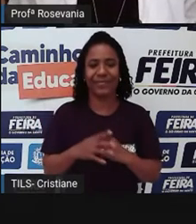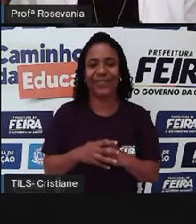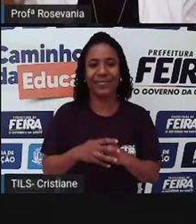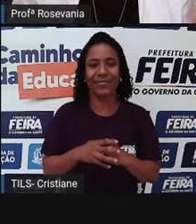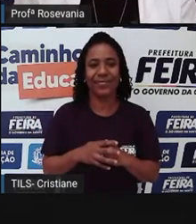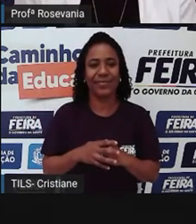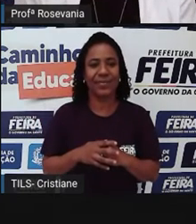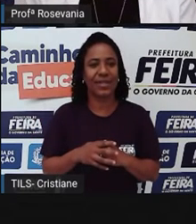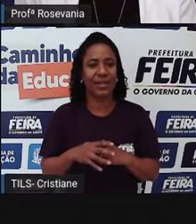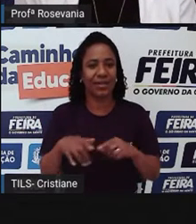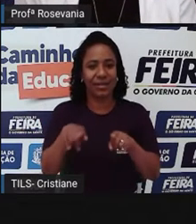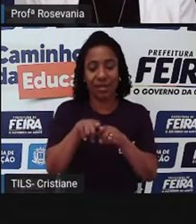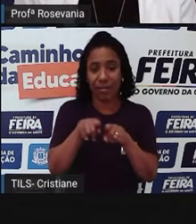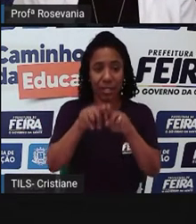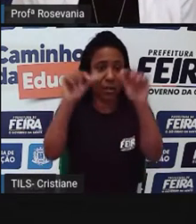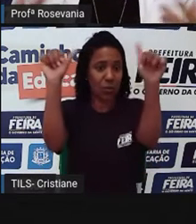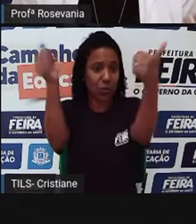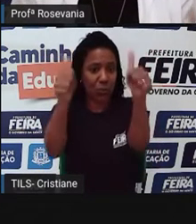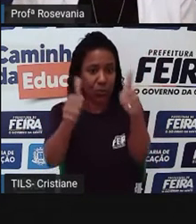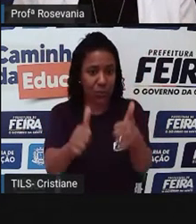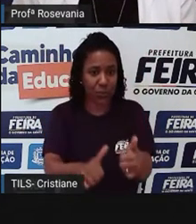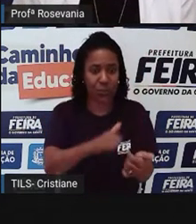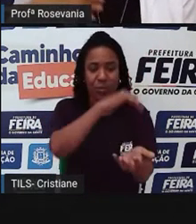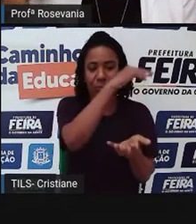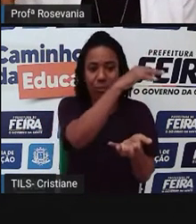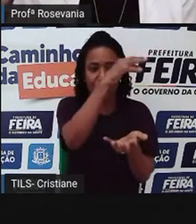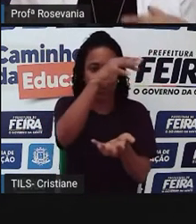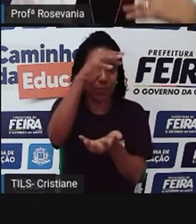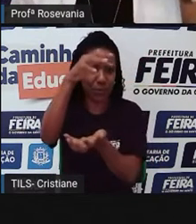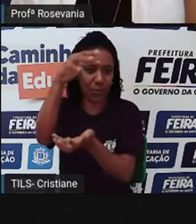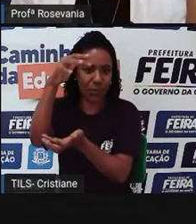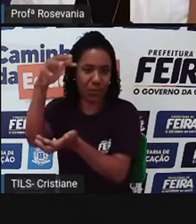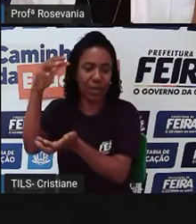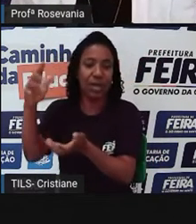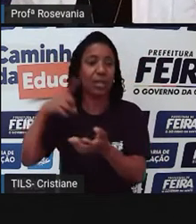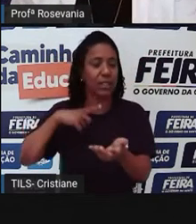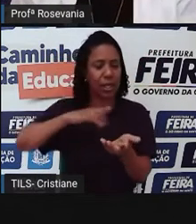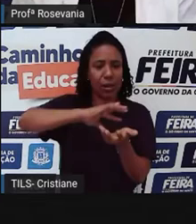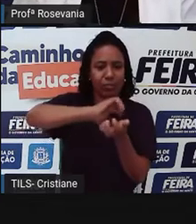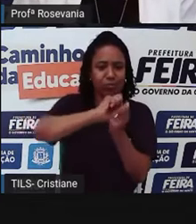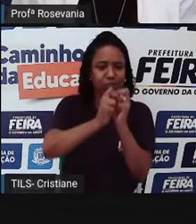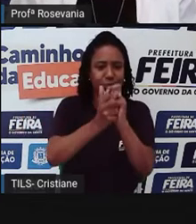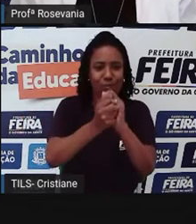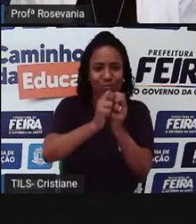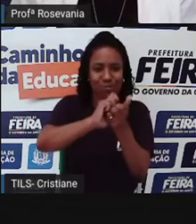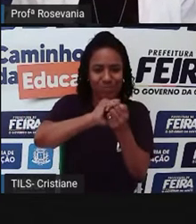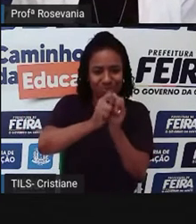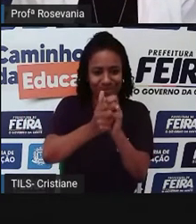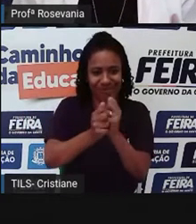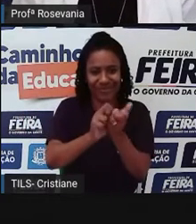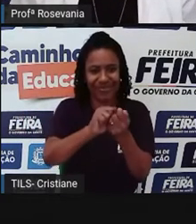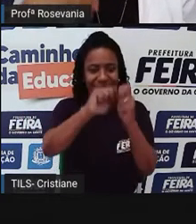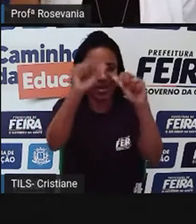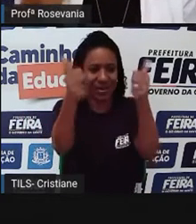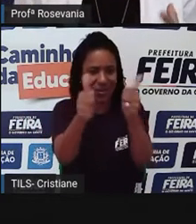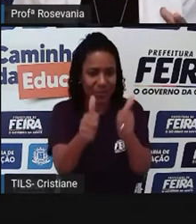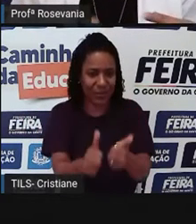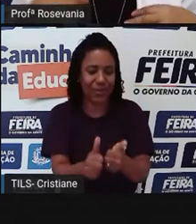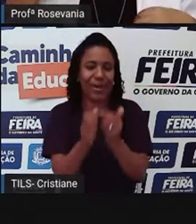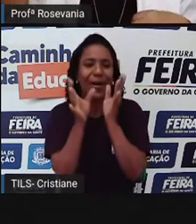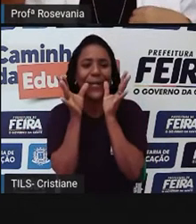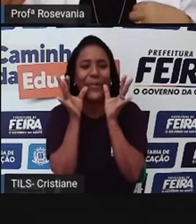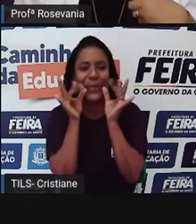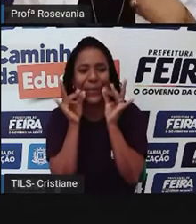A gente tem os santos, né, a parte de santos, seja ele de gesso, seja ele de resina, de